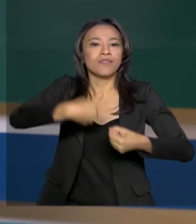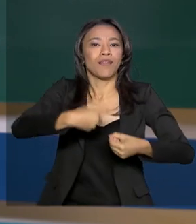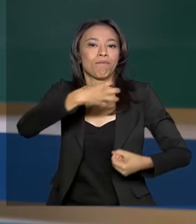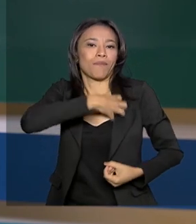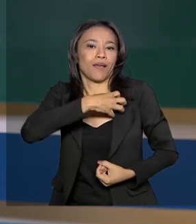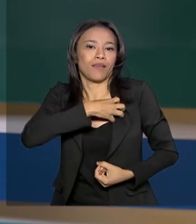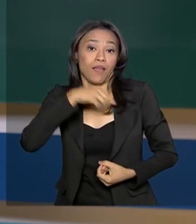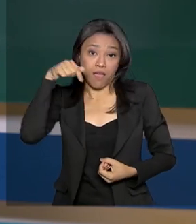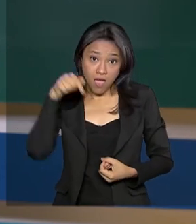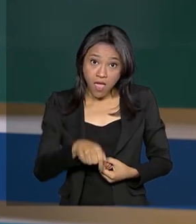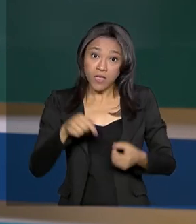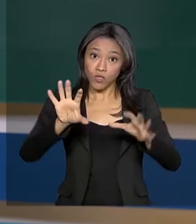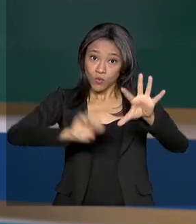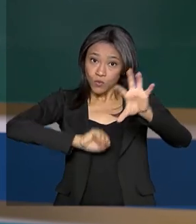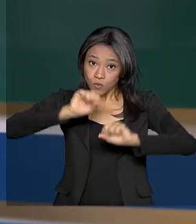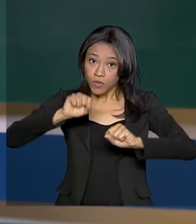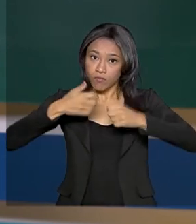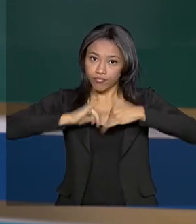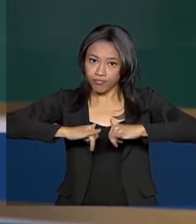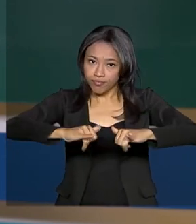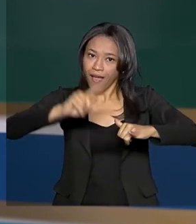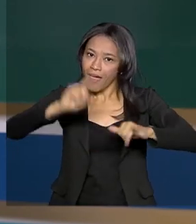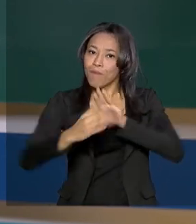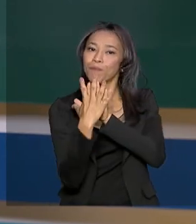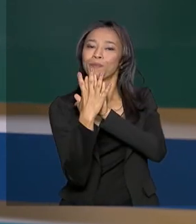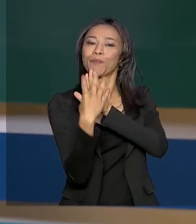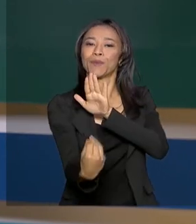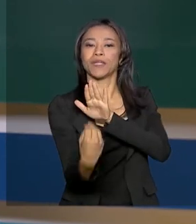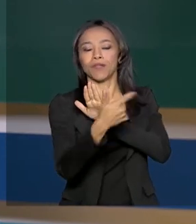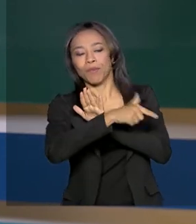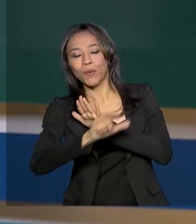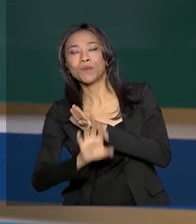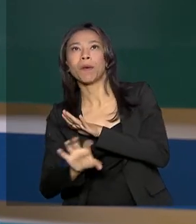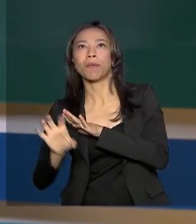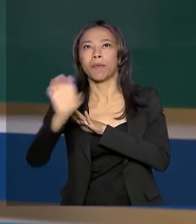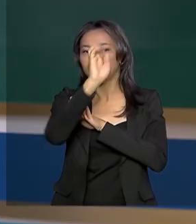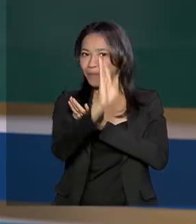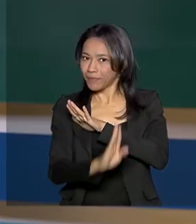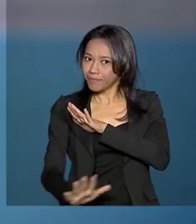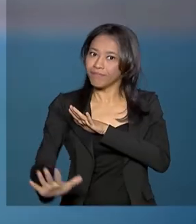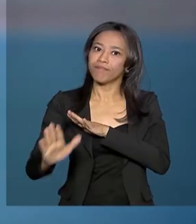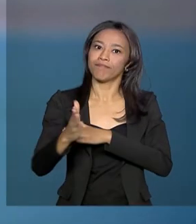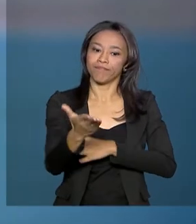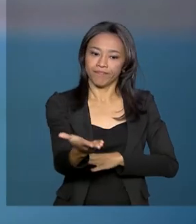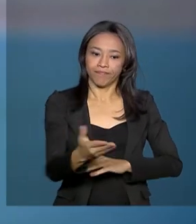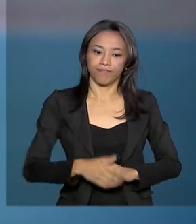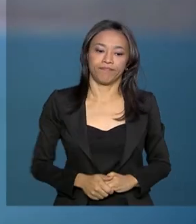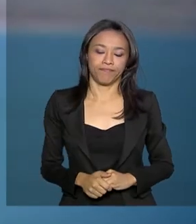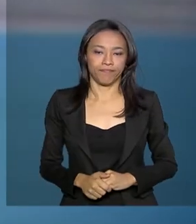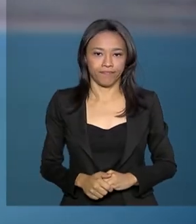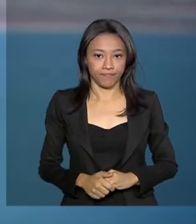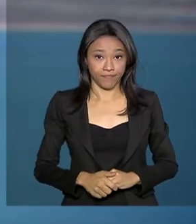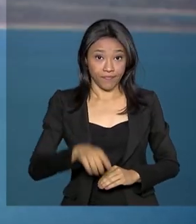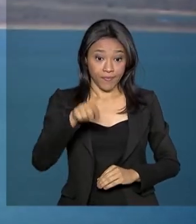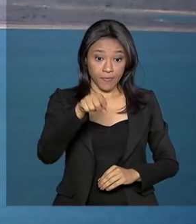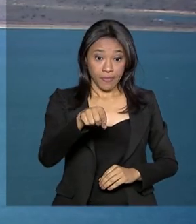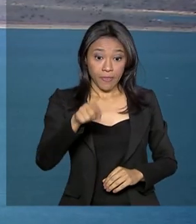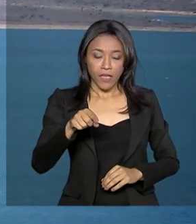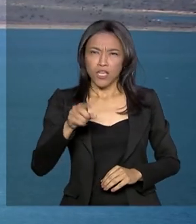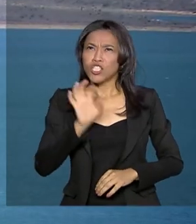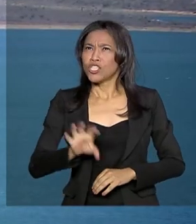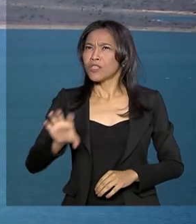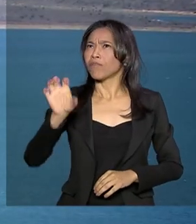esse tipo de geração de energia vai servir de modelo para outras regiões do Brasil. Dentre todos os